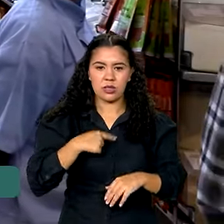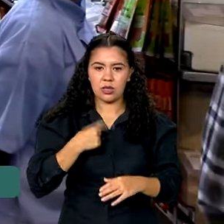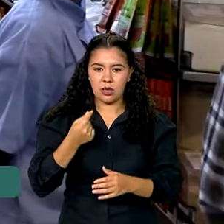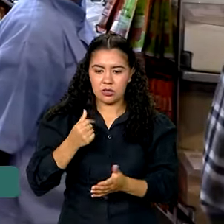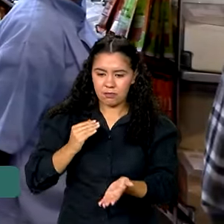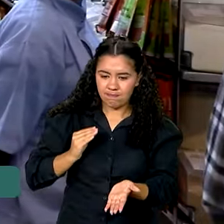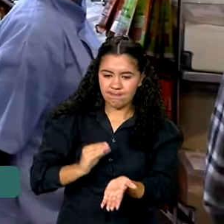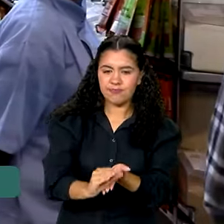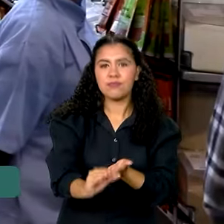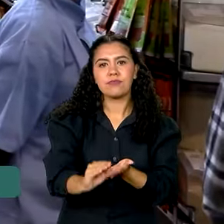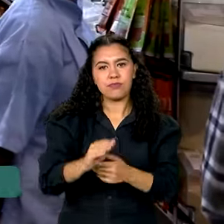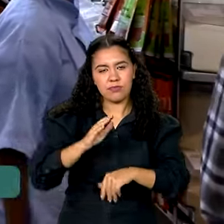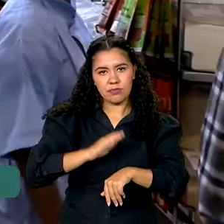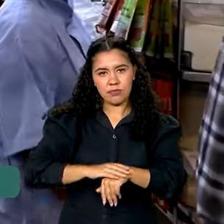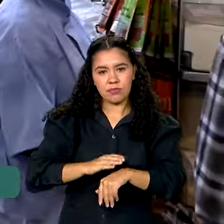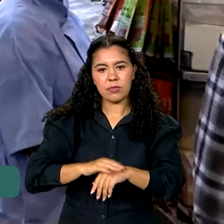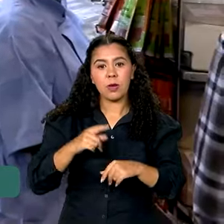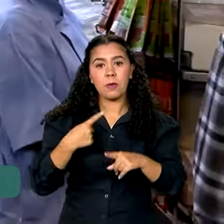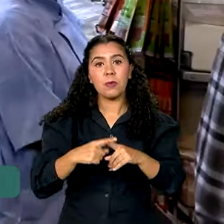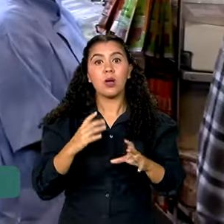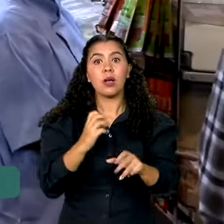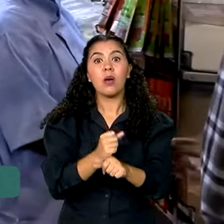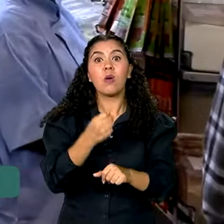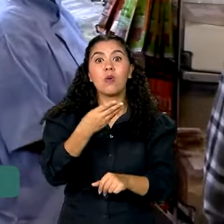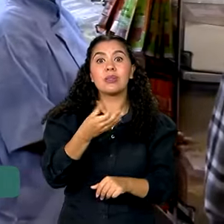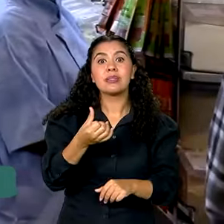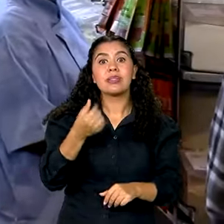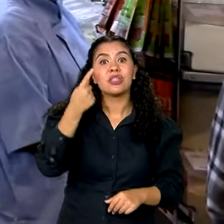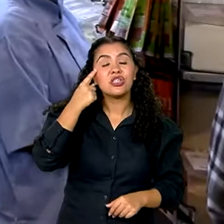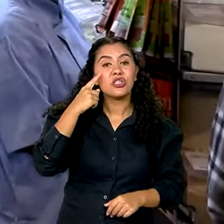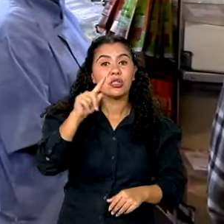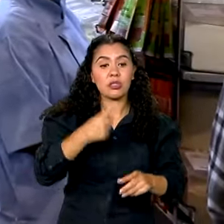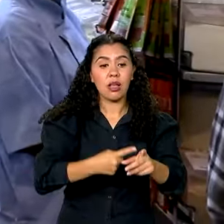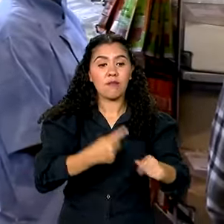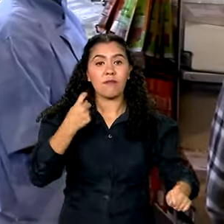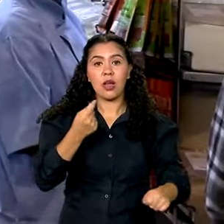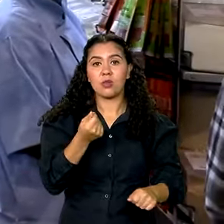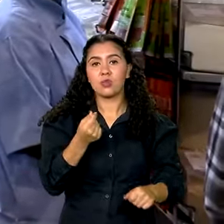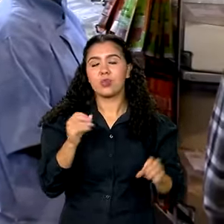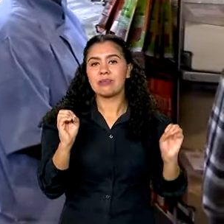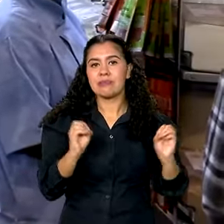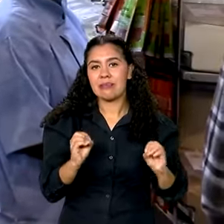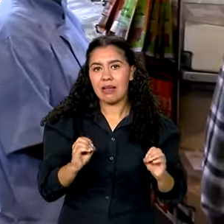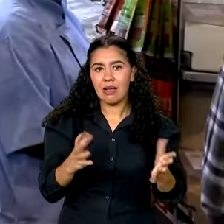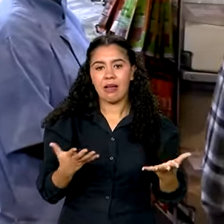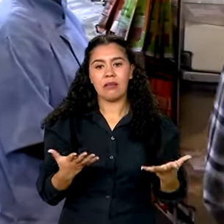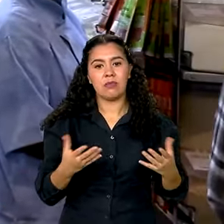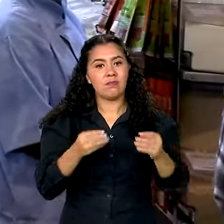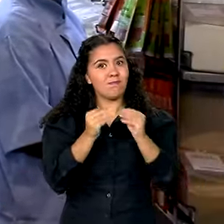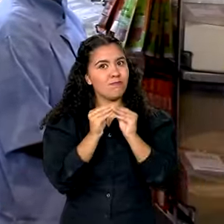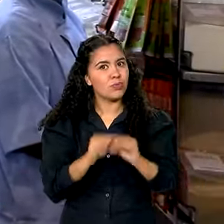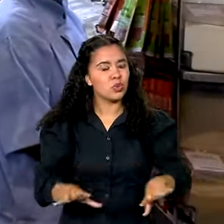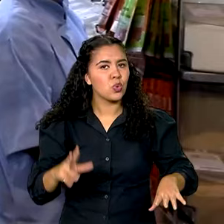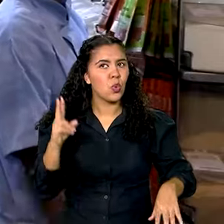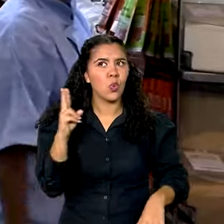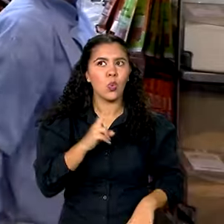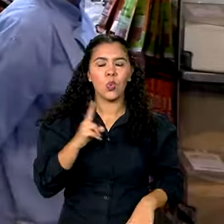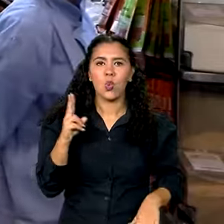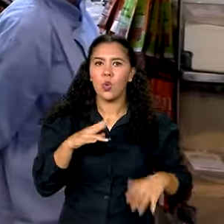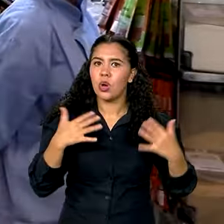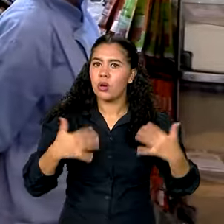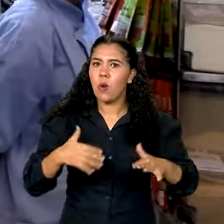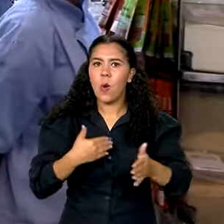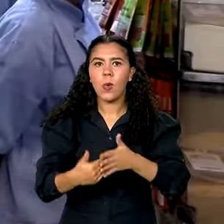de novo, porque a gente ficou 46 dias sem faturamento, E 46 dias parados. Pro tamanho do nosso negócio impacta muito, Impacta em qualquer